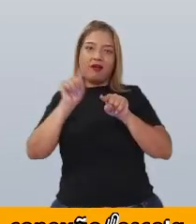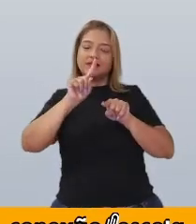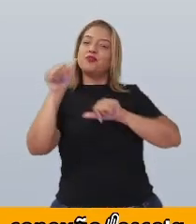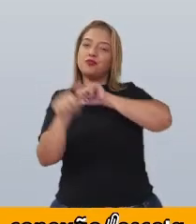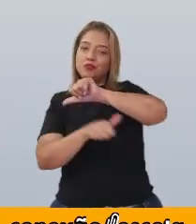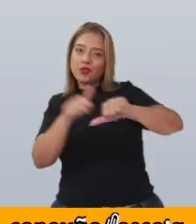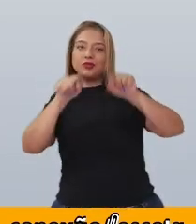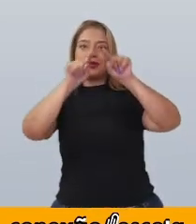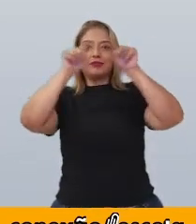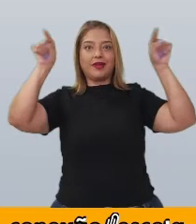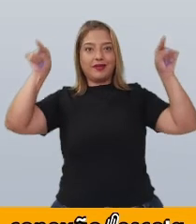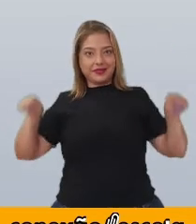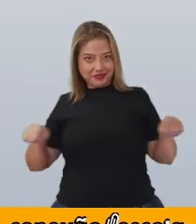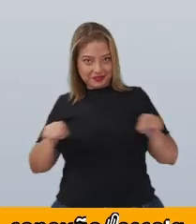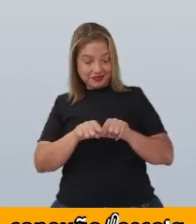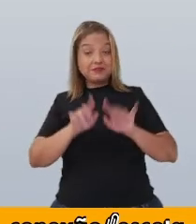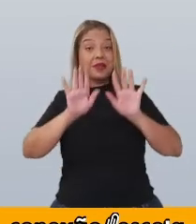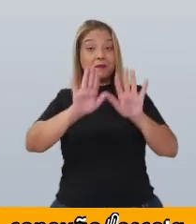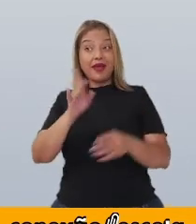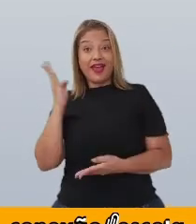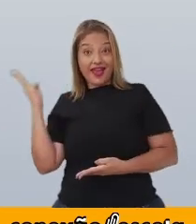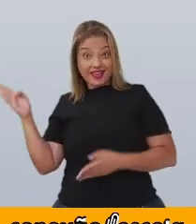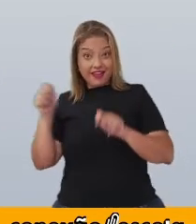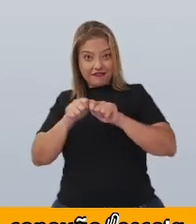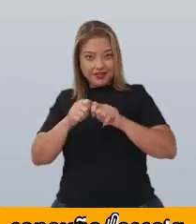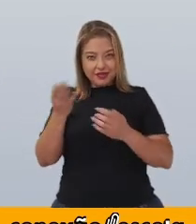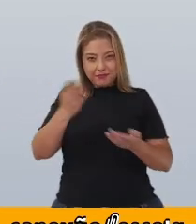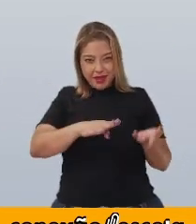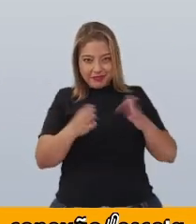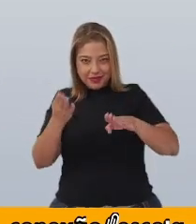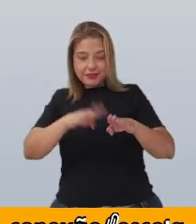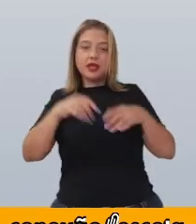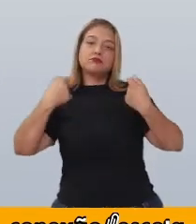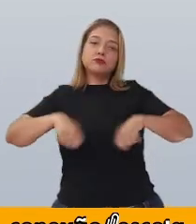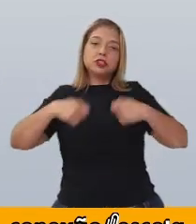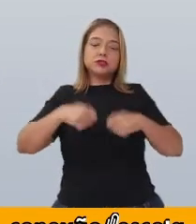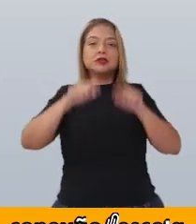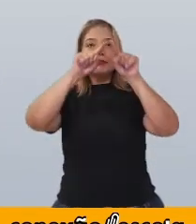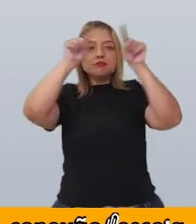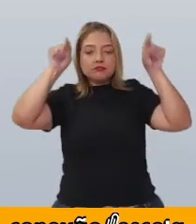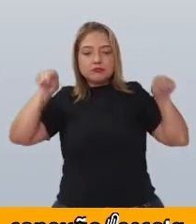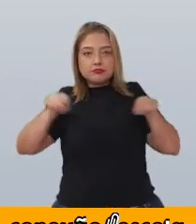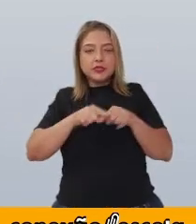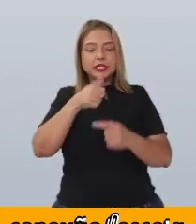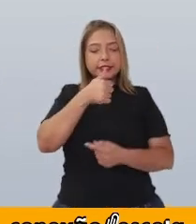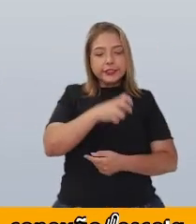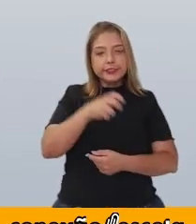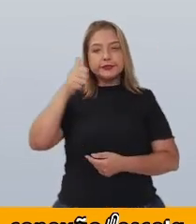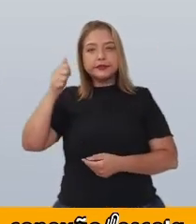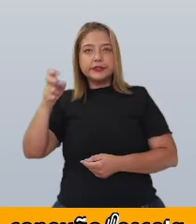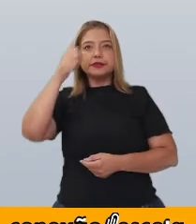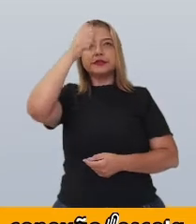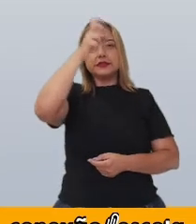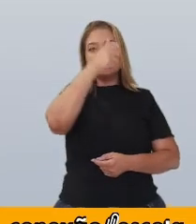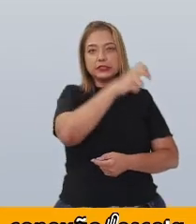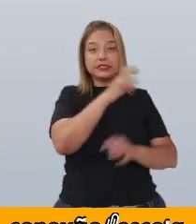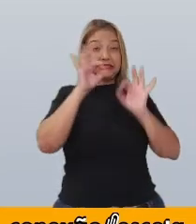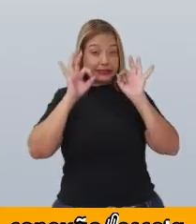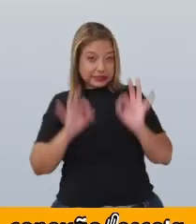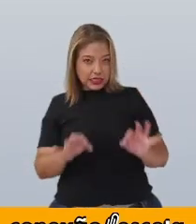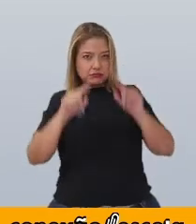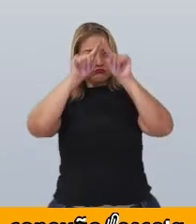para fazer a pera, nós vamos usar o 15 por 15. Dois quadrados para fazer as folhas